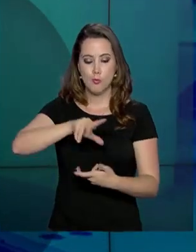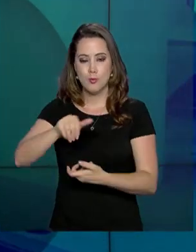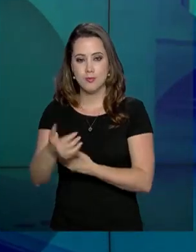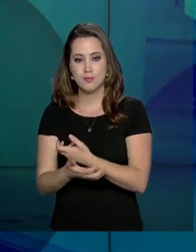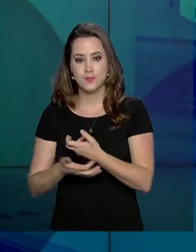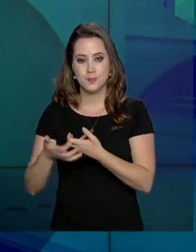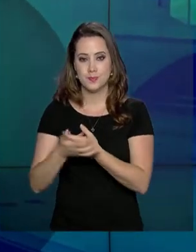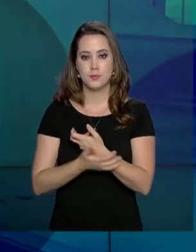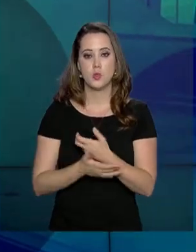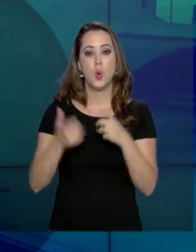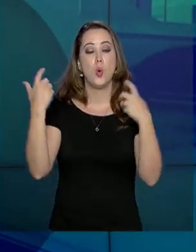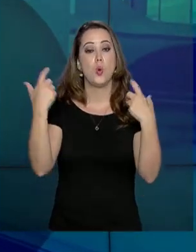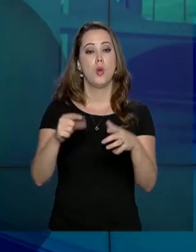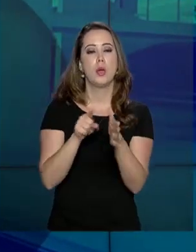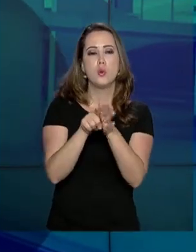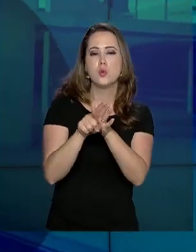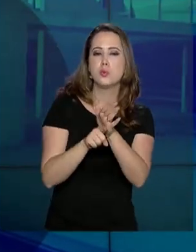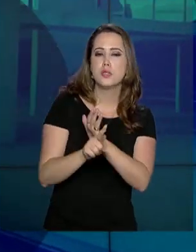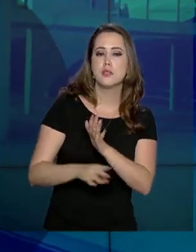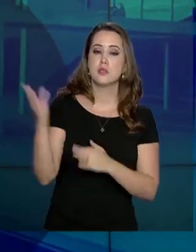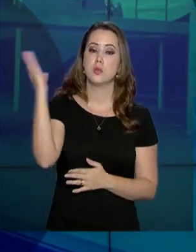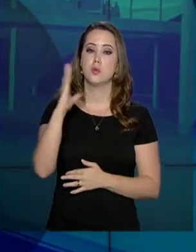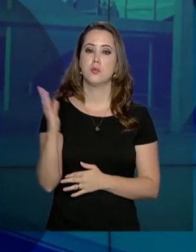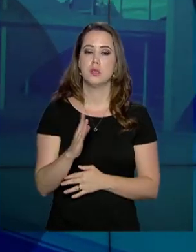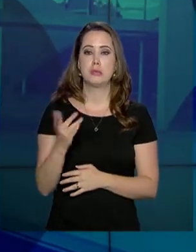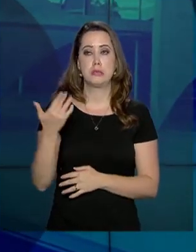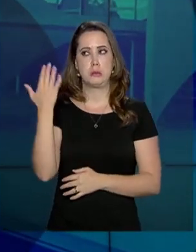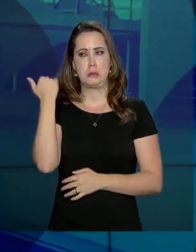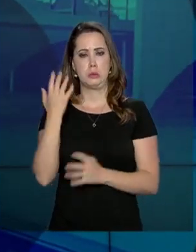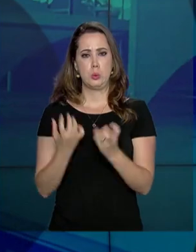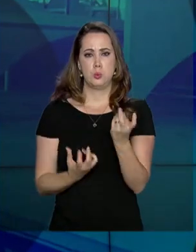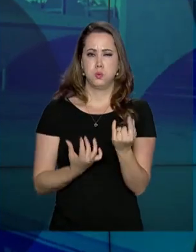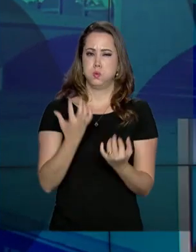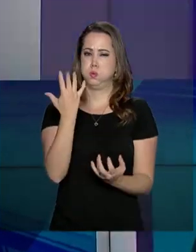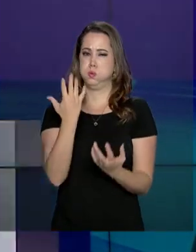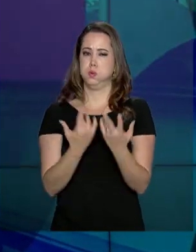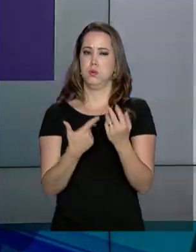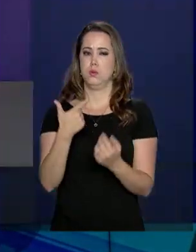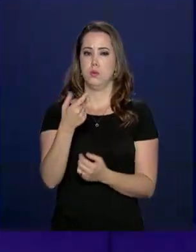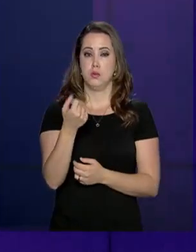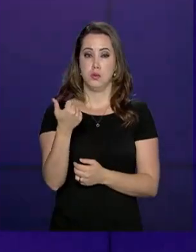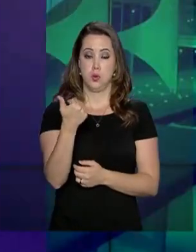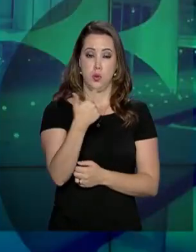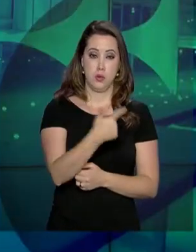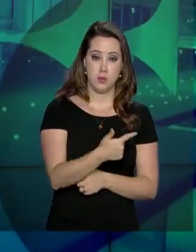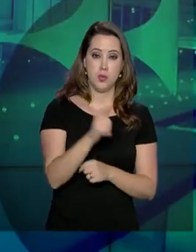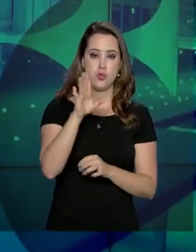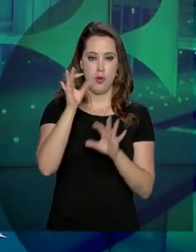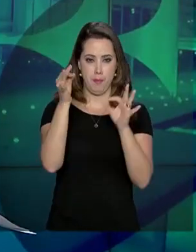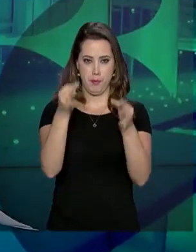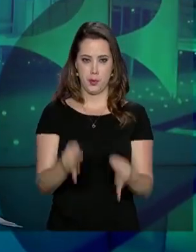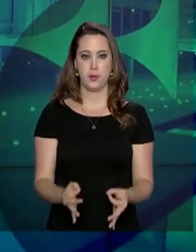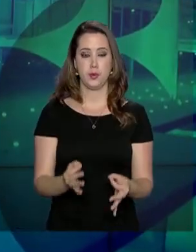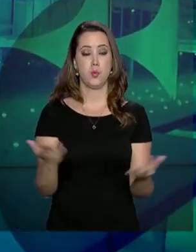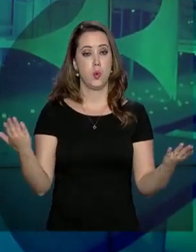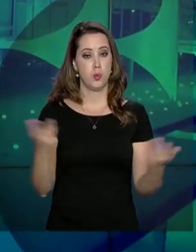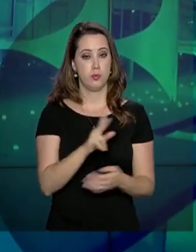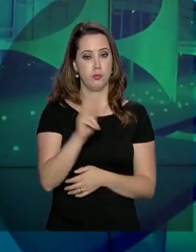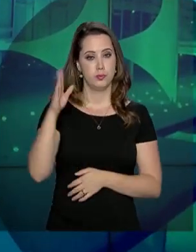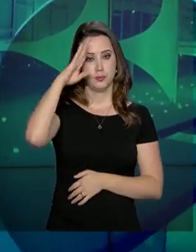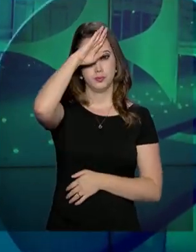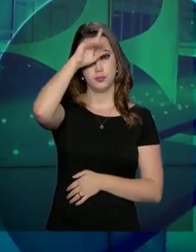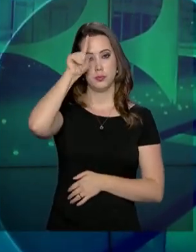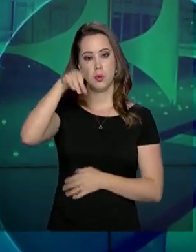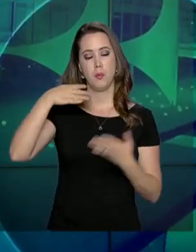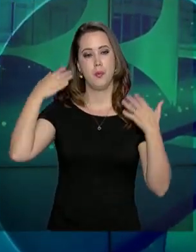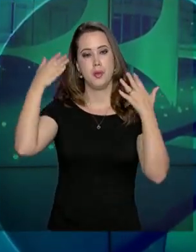Antártica. A estação de pesquisa brasileira destruída por um incêndio em 2012 já está pronta. Hoje o presidente Jair